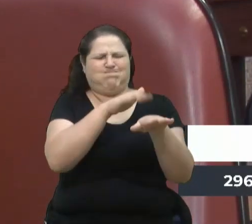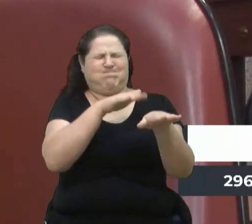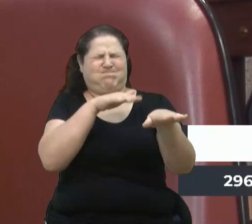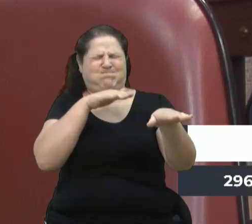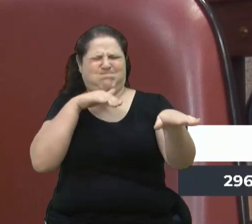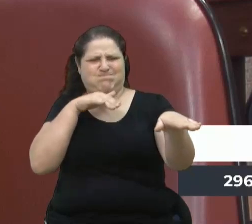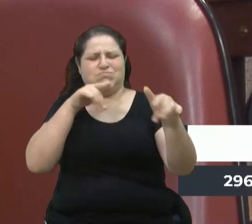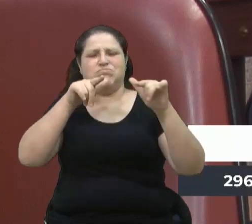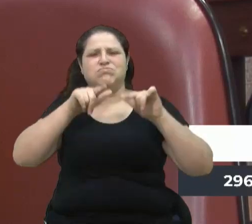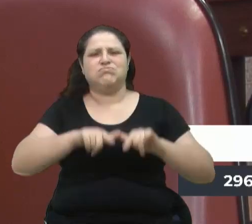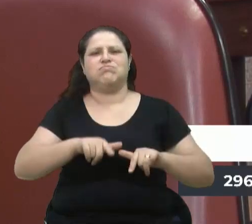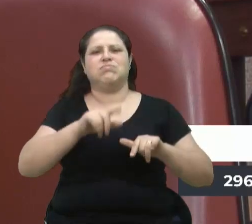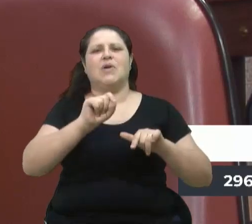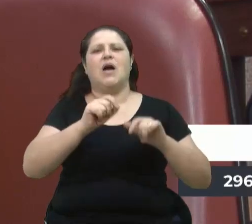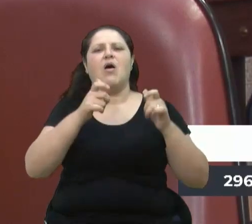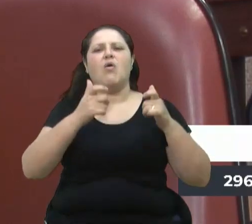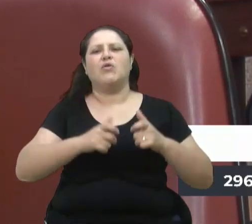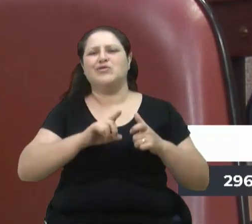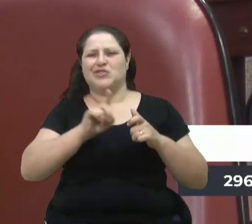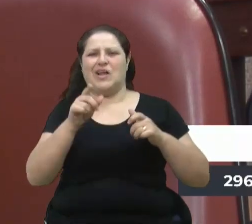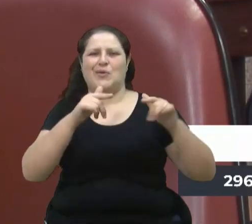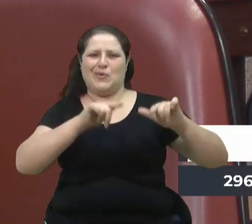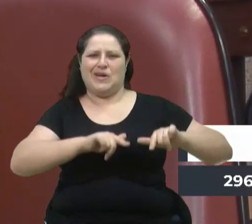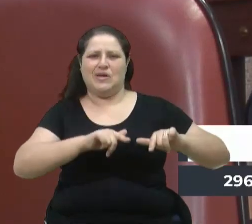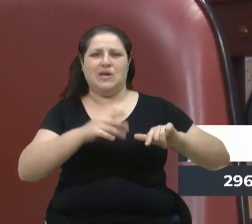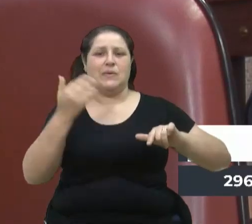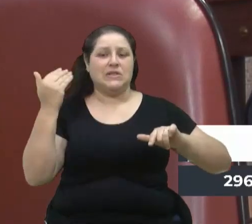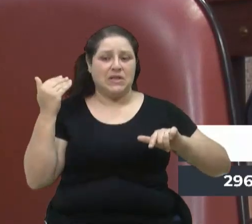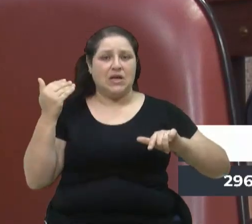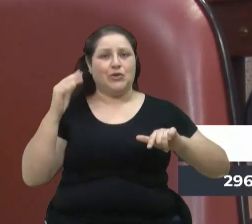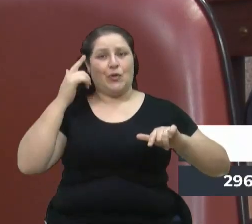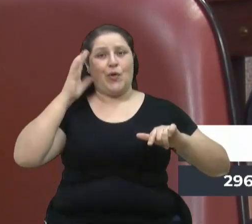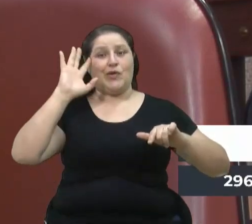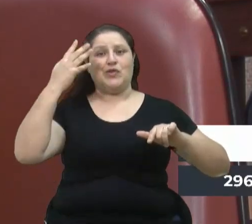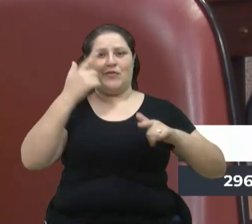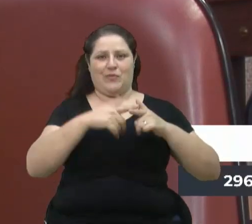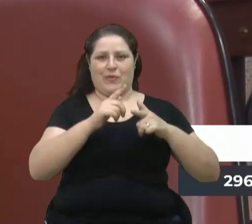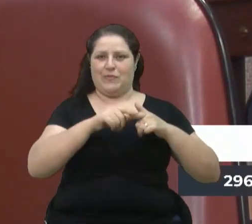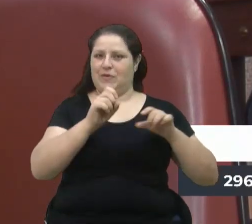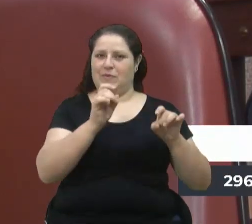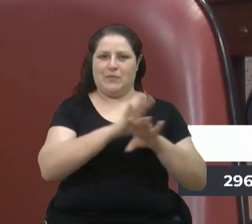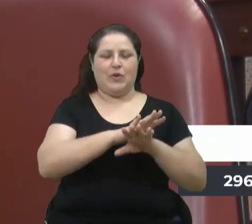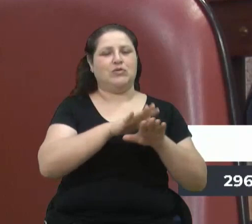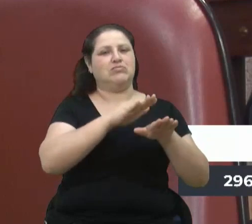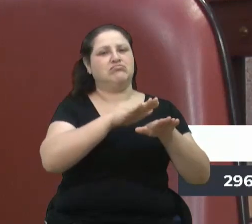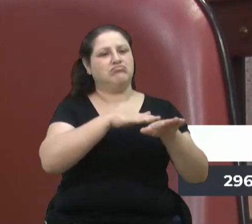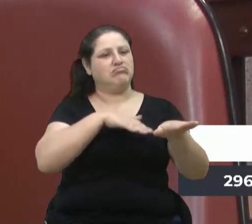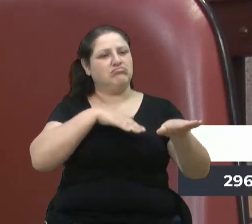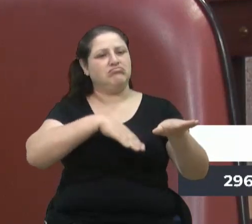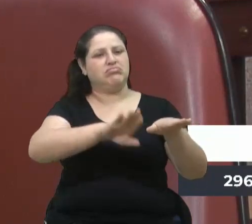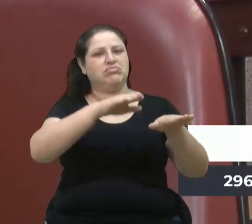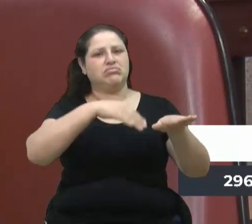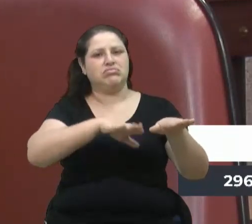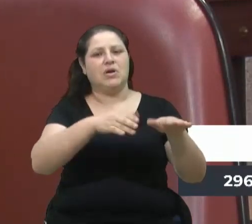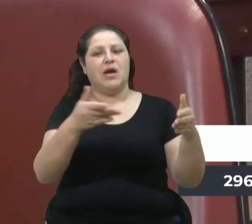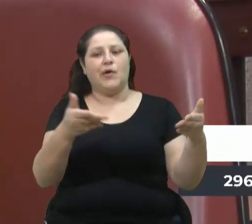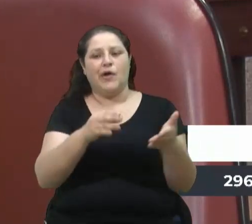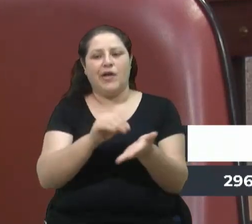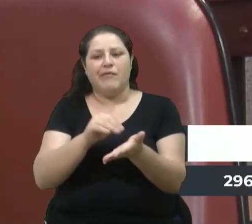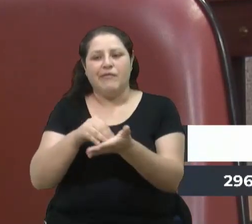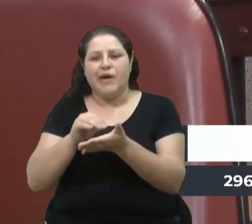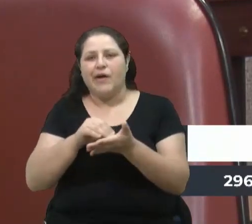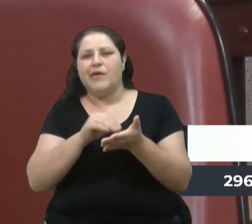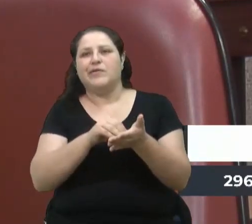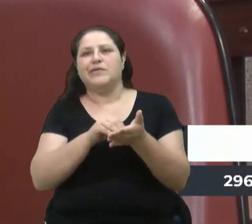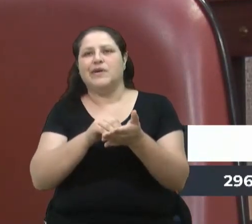tínhamos era ali naquele caso. Naquela vez, naquela época, foi solucionado aqui esse problema do gargalo, mas hoje ficou, então, faltando a parte,